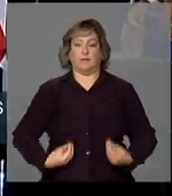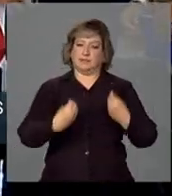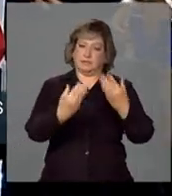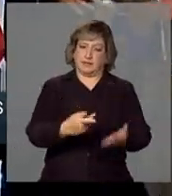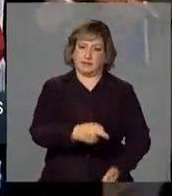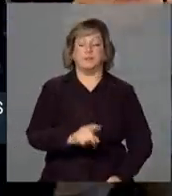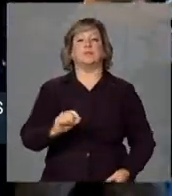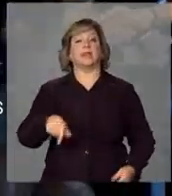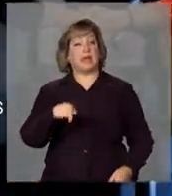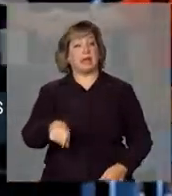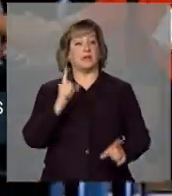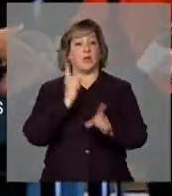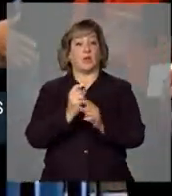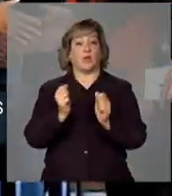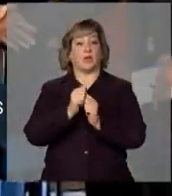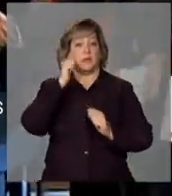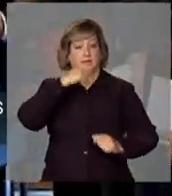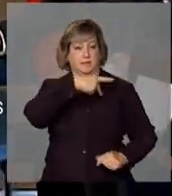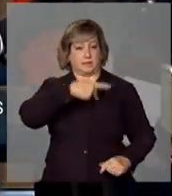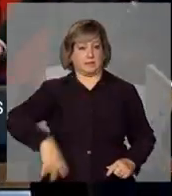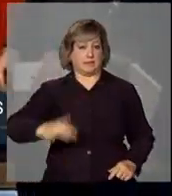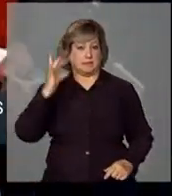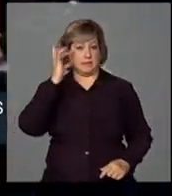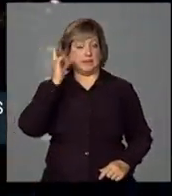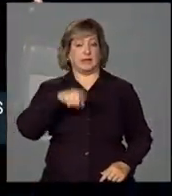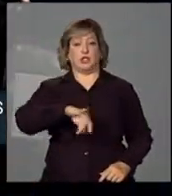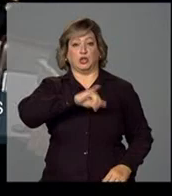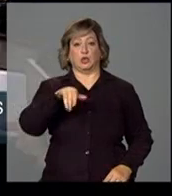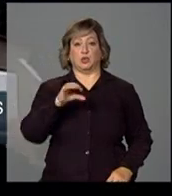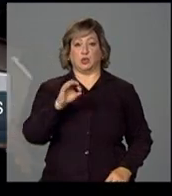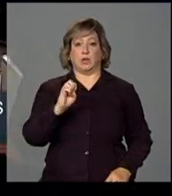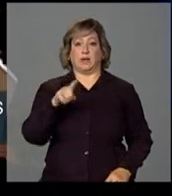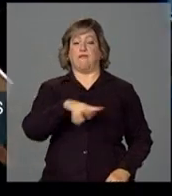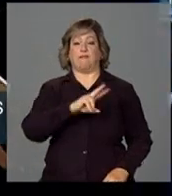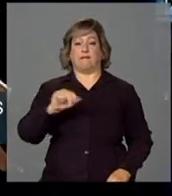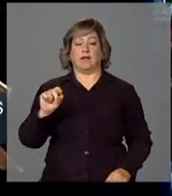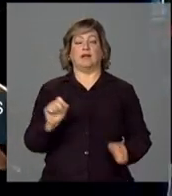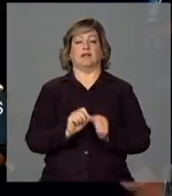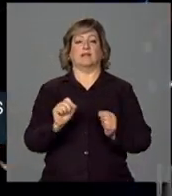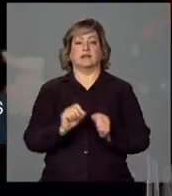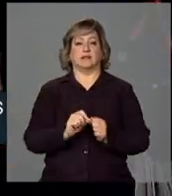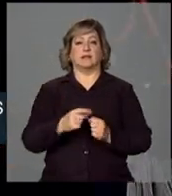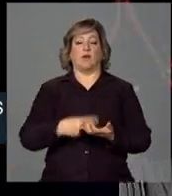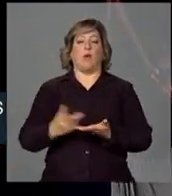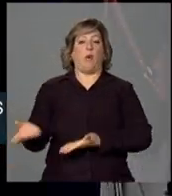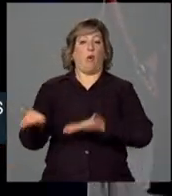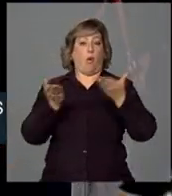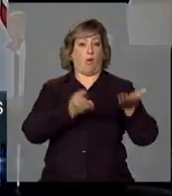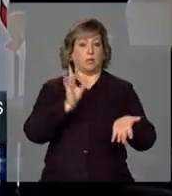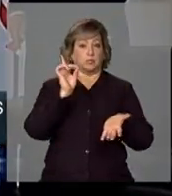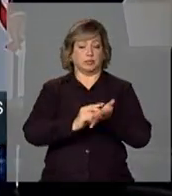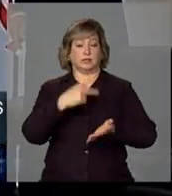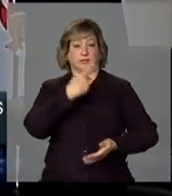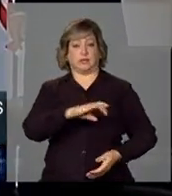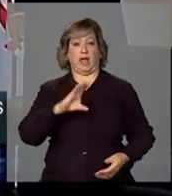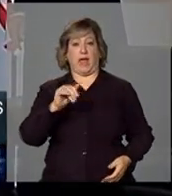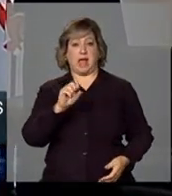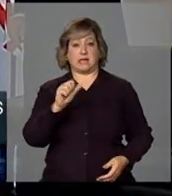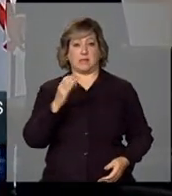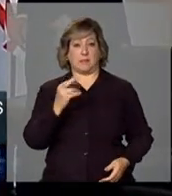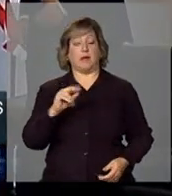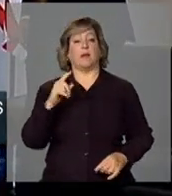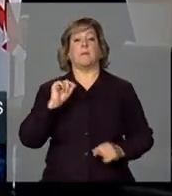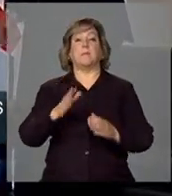encontro com a presidenta Dilma Rousseff, Joe Biden vai transmitir o convite oficial da Casa Branca para que a presidenta Dilma Rousseff